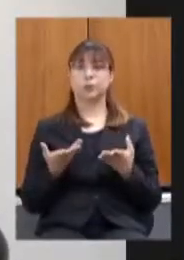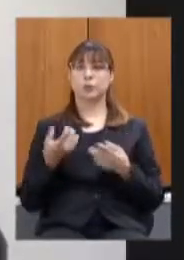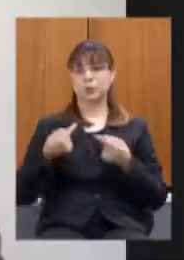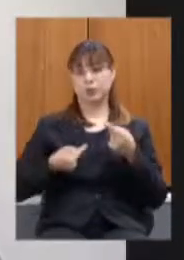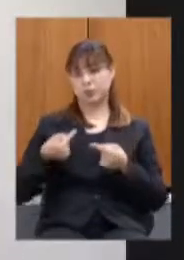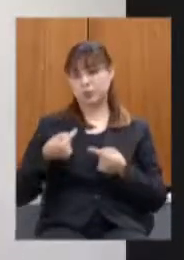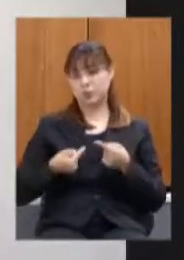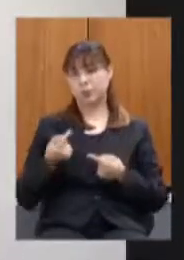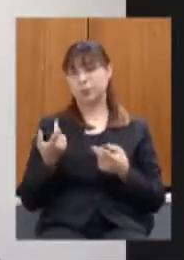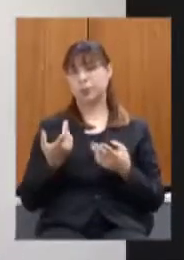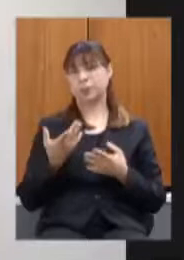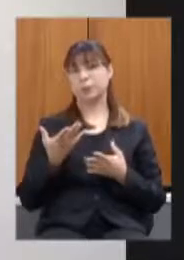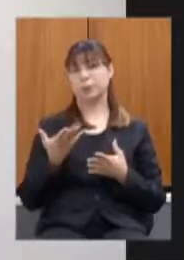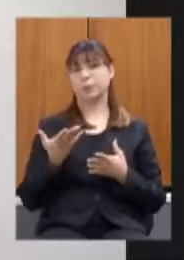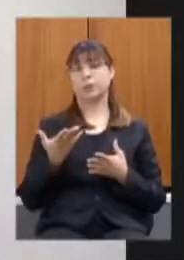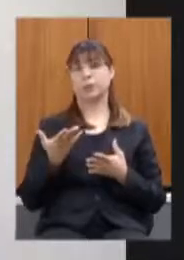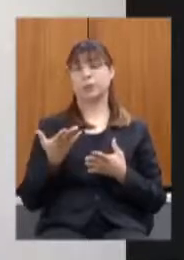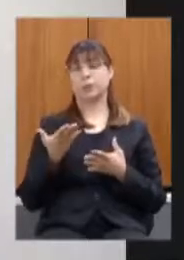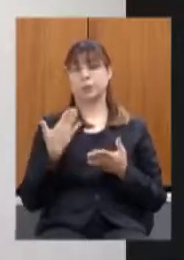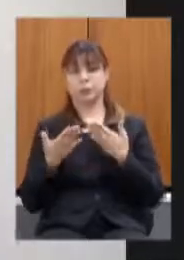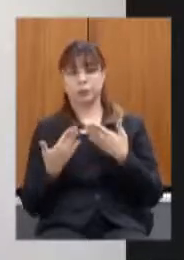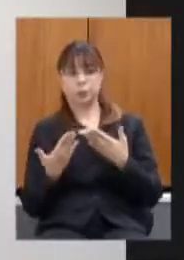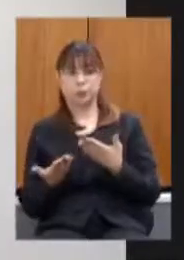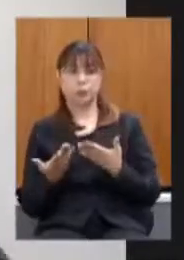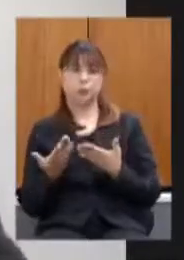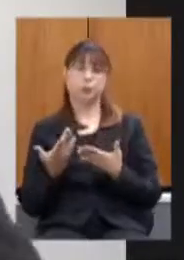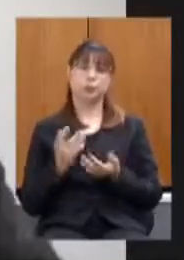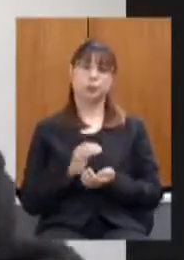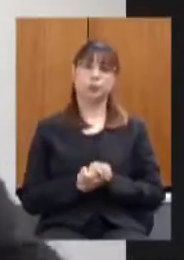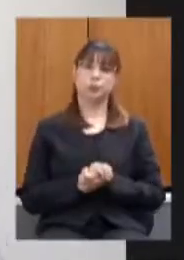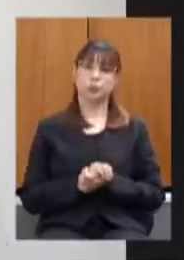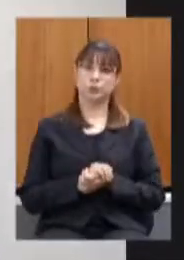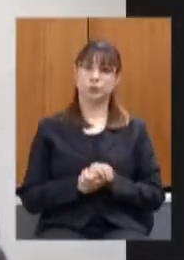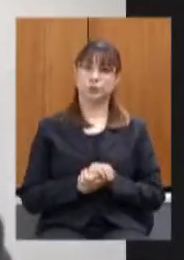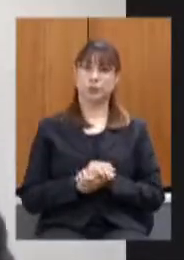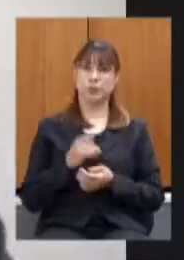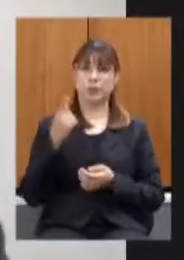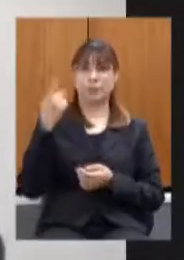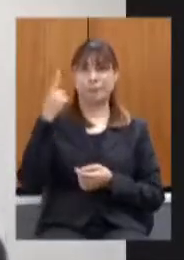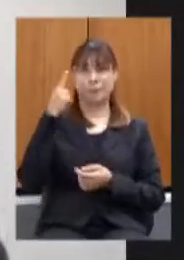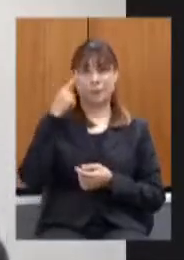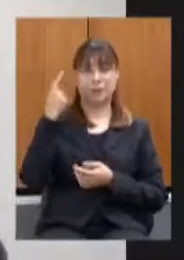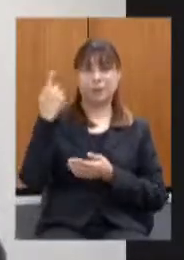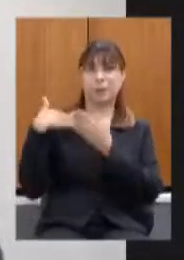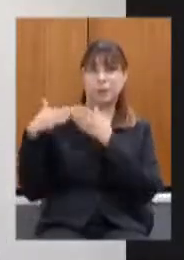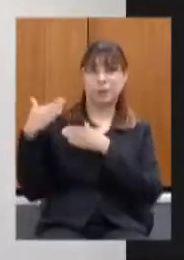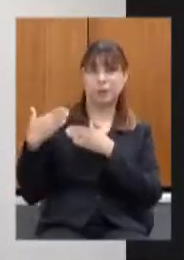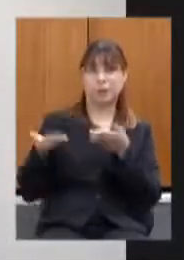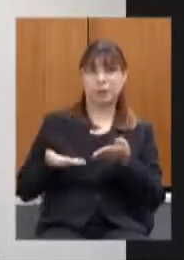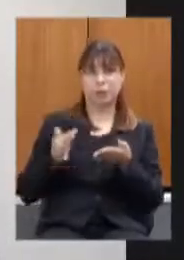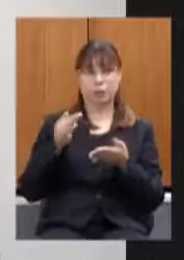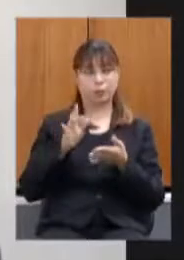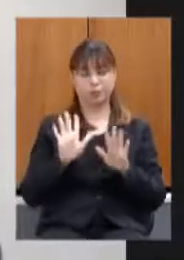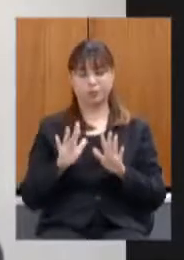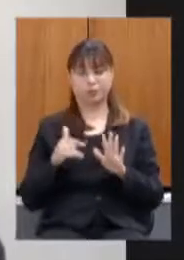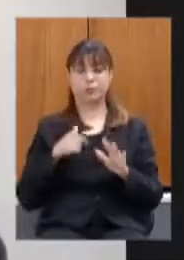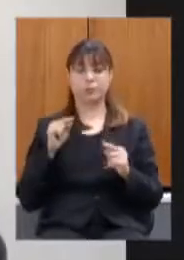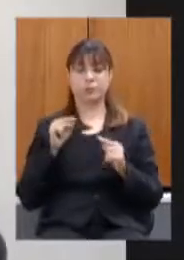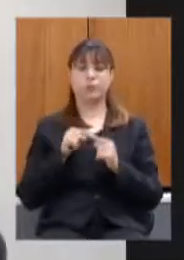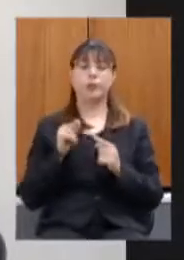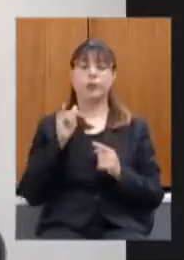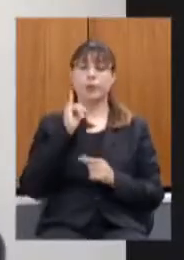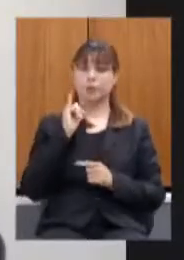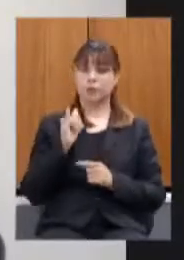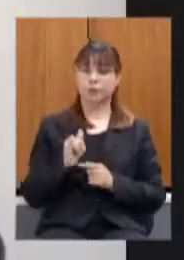político do presente do futuro do passado minha questão é muito objetivo nós